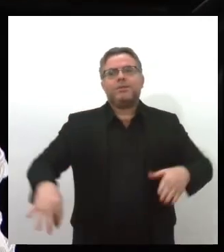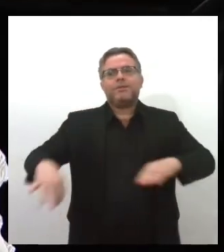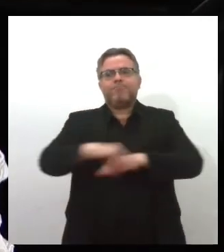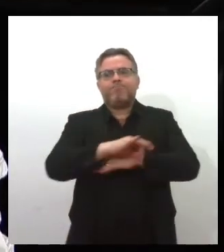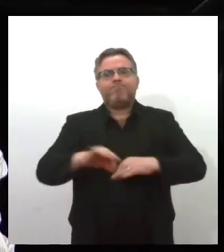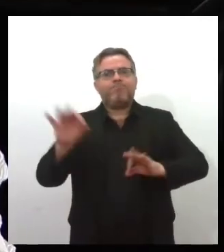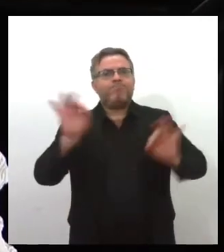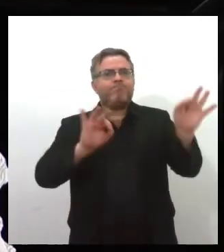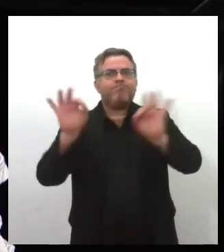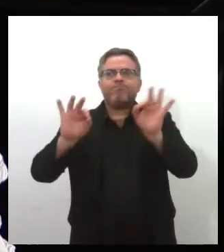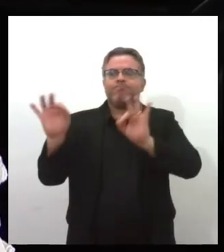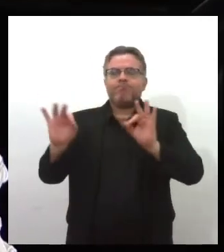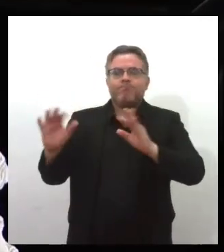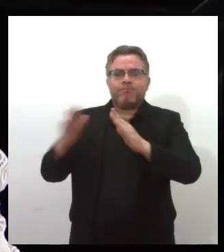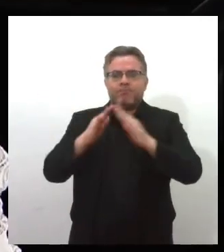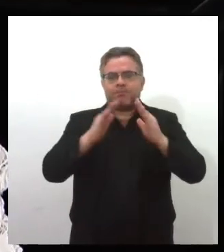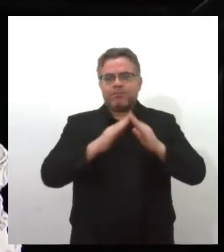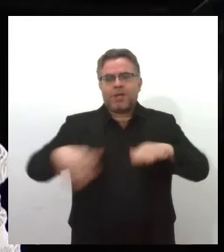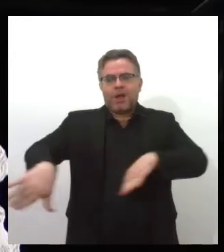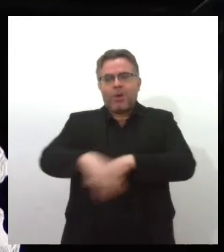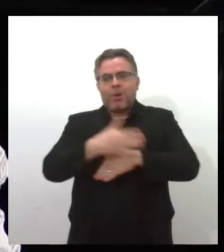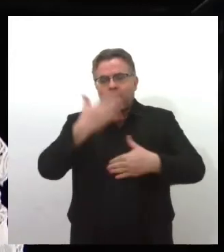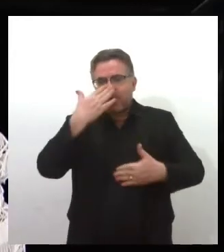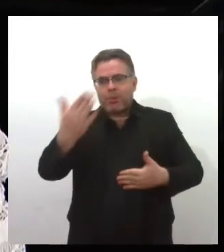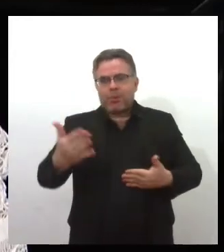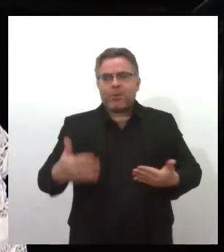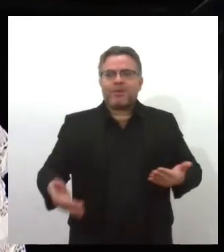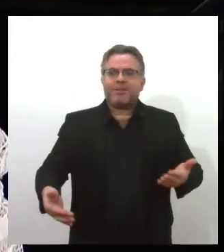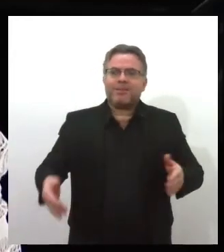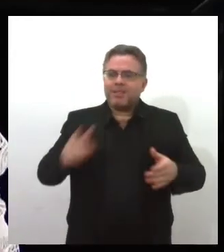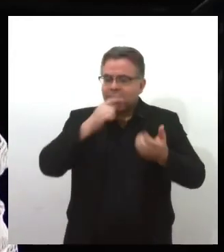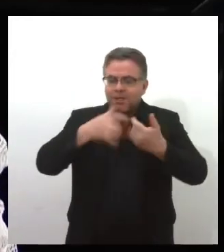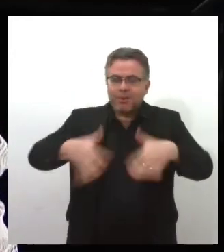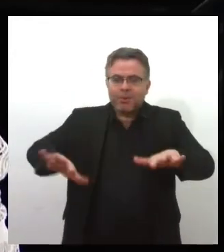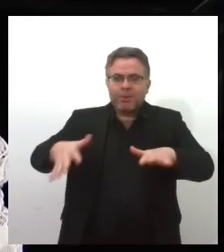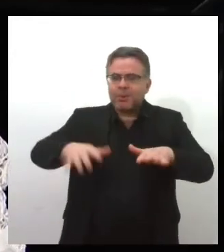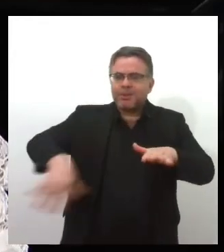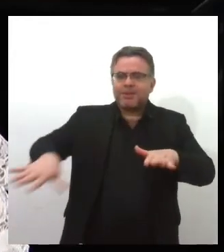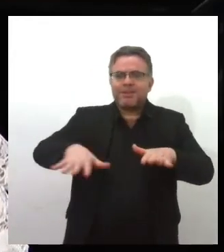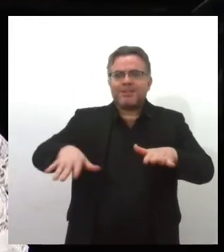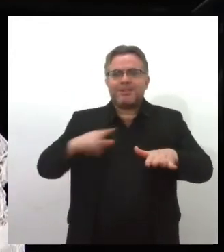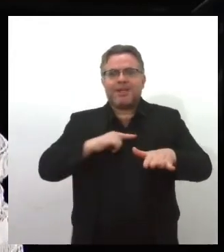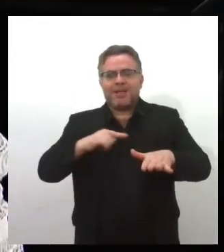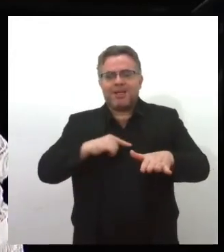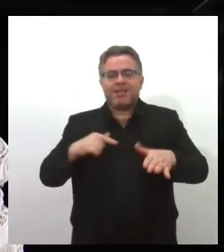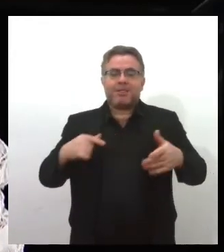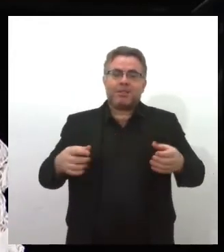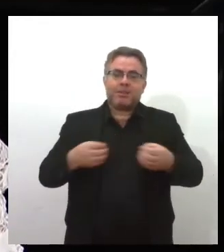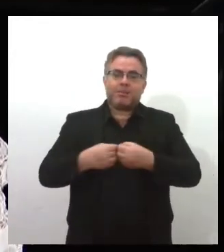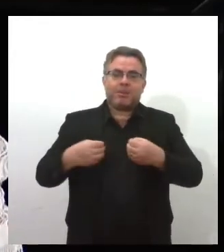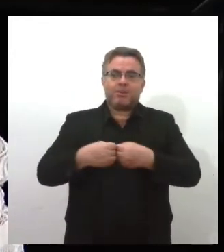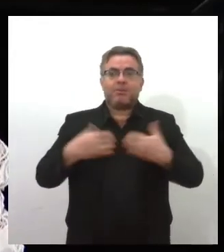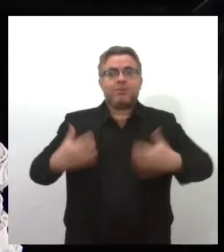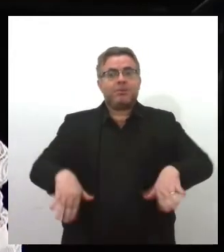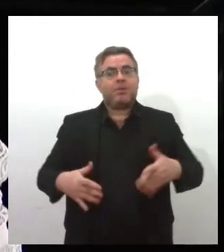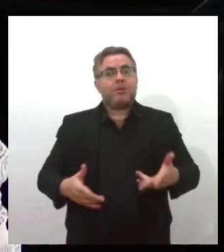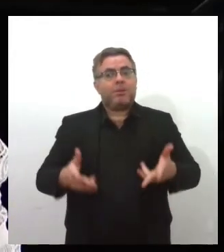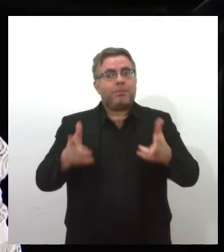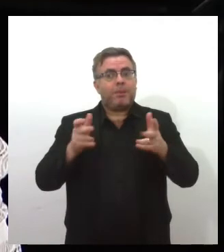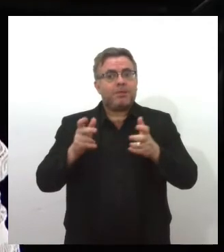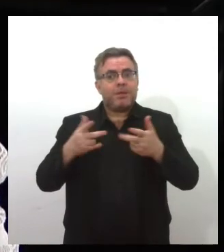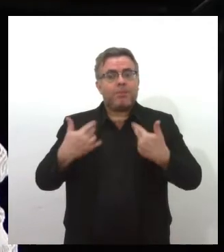da Aurora, é a atual Rua da Frente, Ivo do Prado. Então, a gente percebe a modificação. Desde